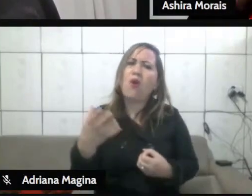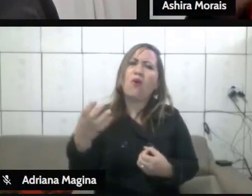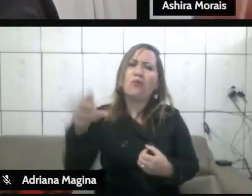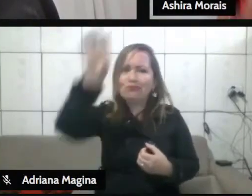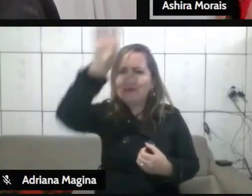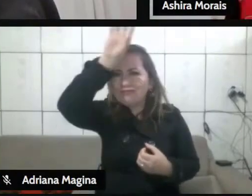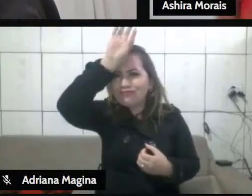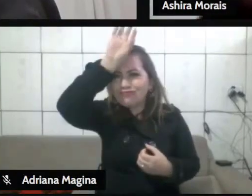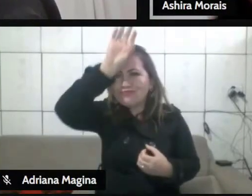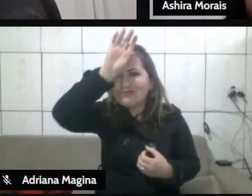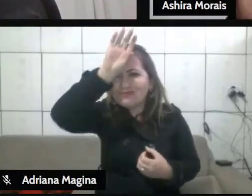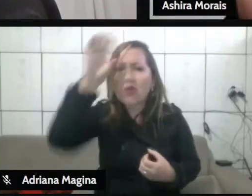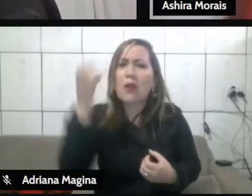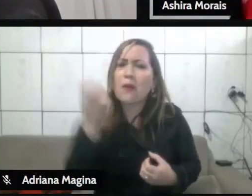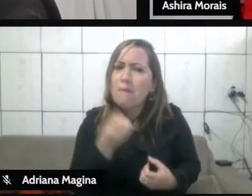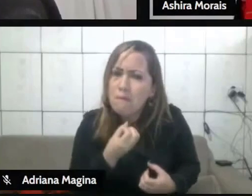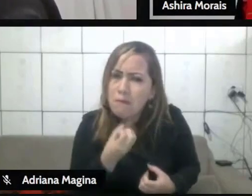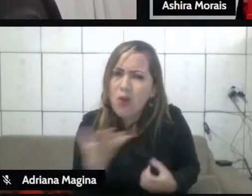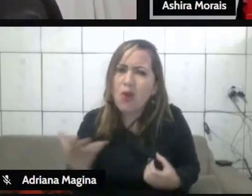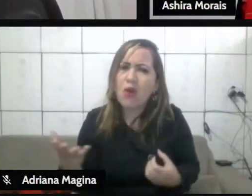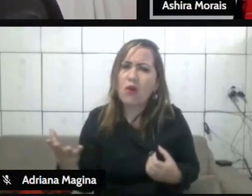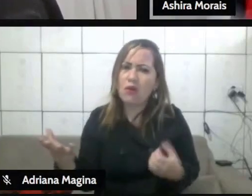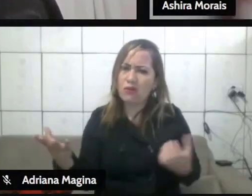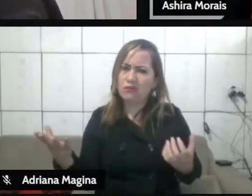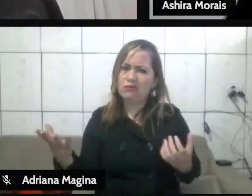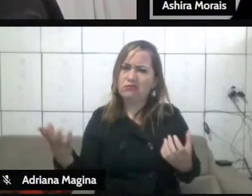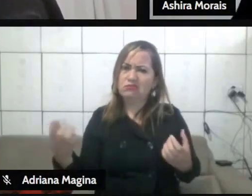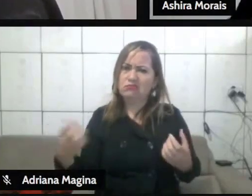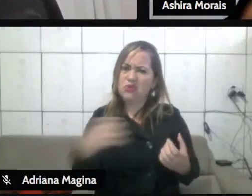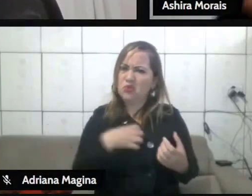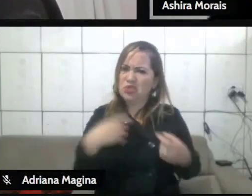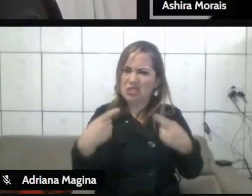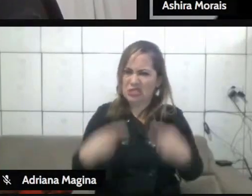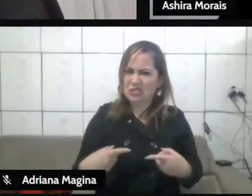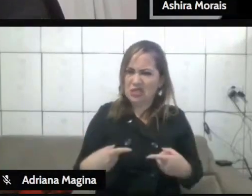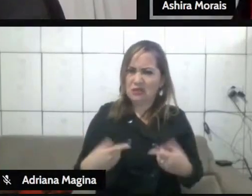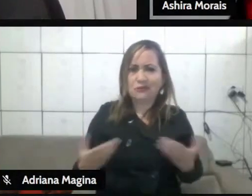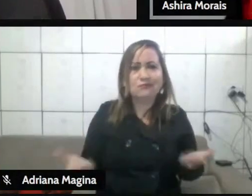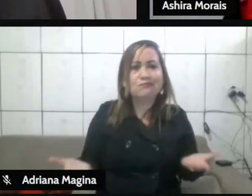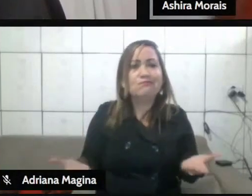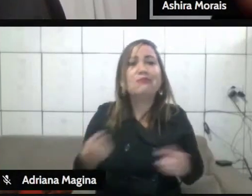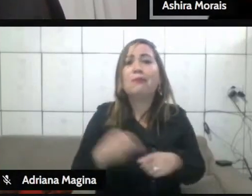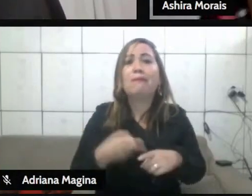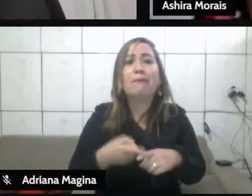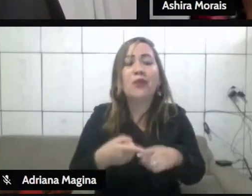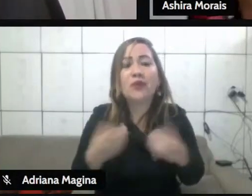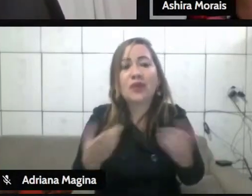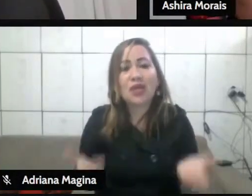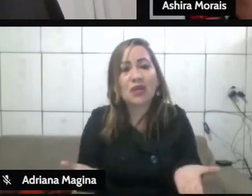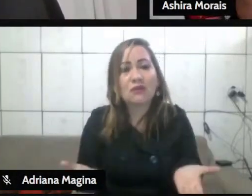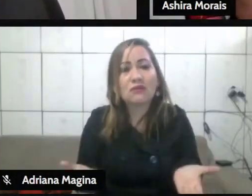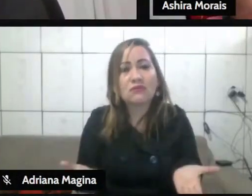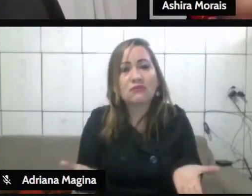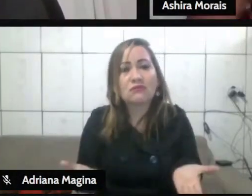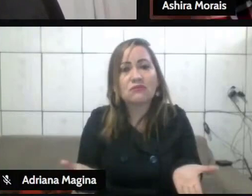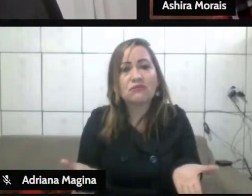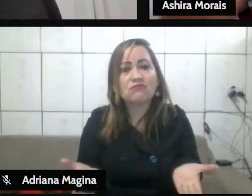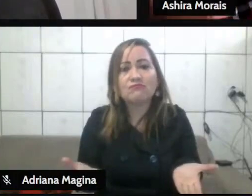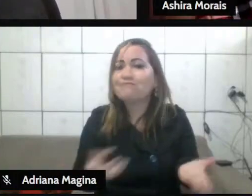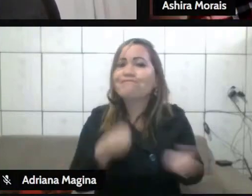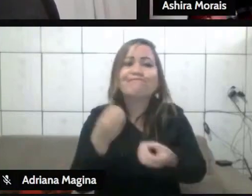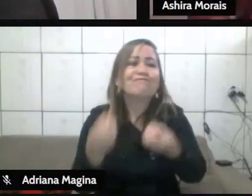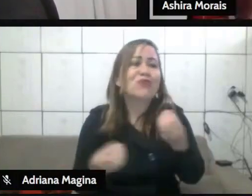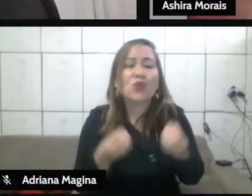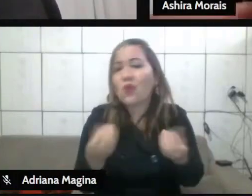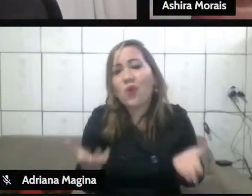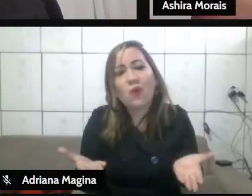suposto padrão divino da heteronormatividade? Hipoteticamente, professor, se